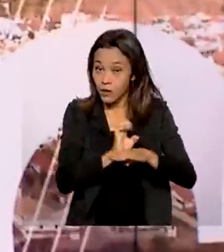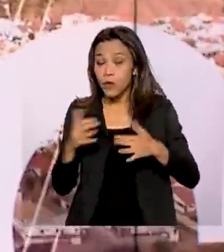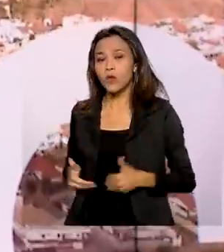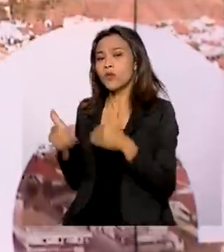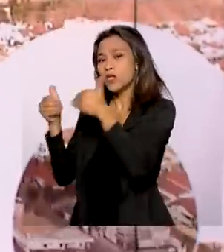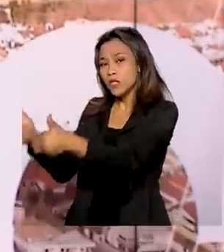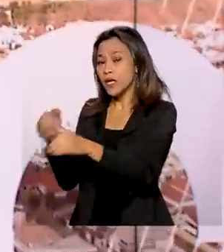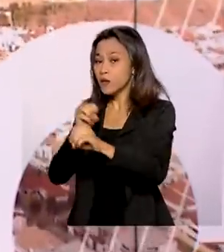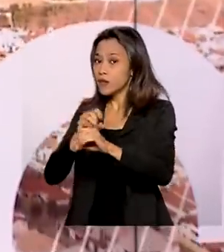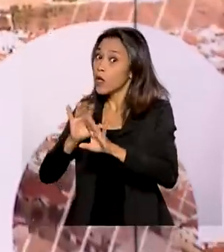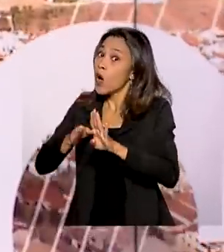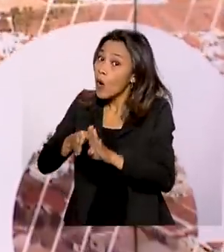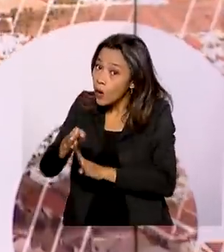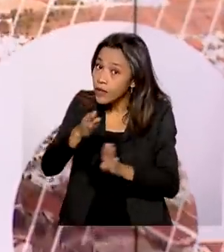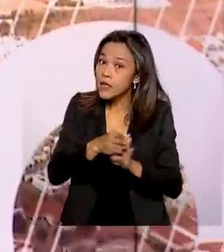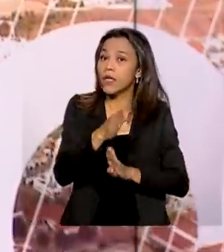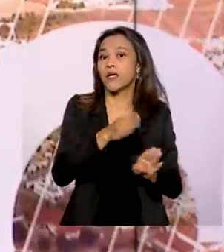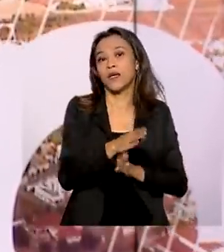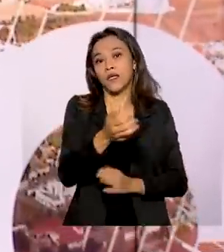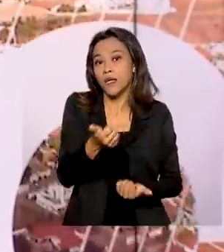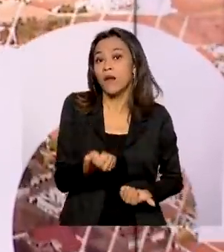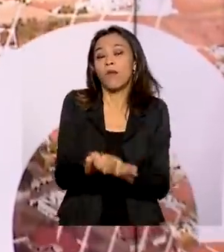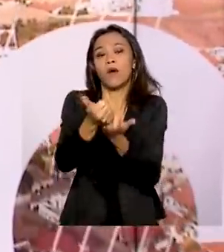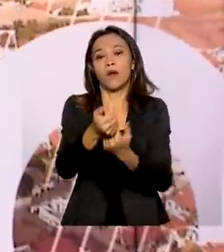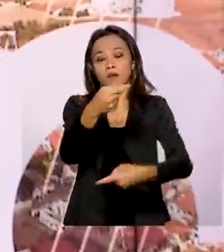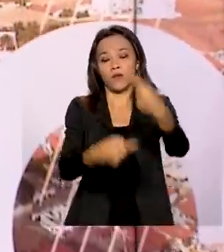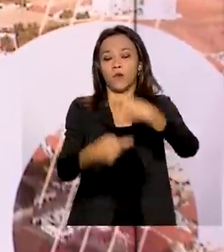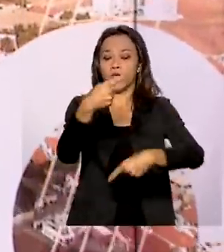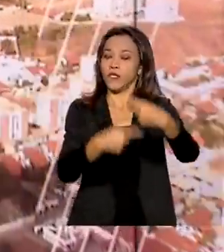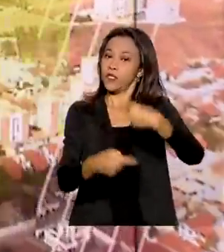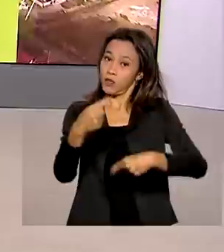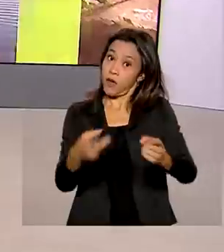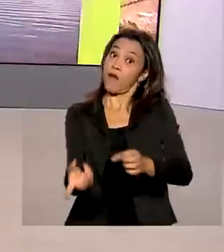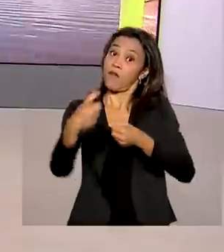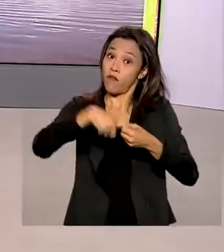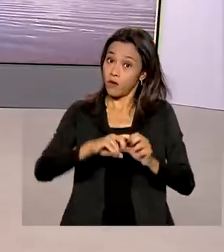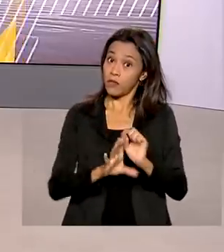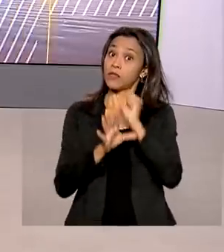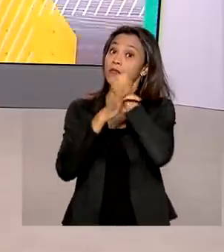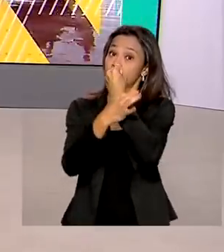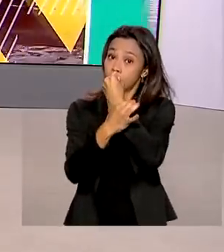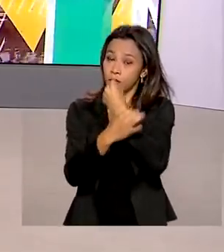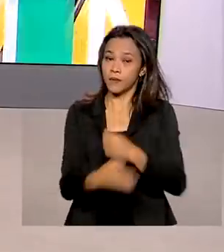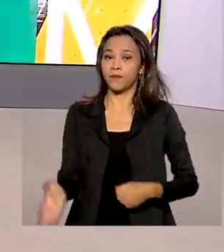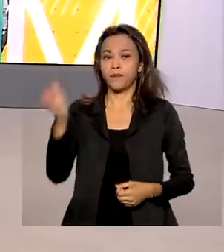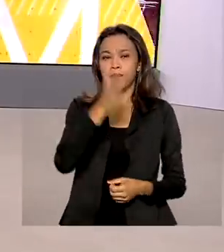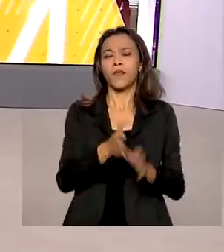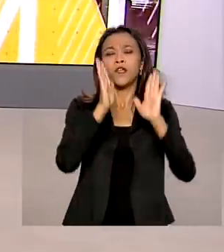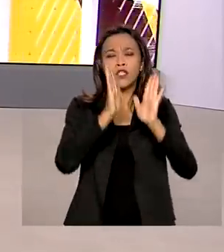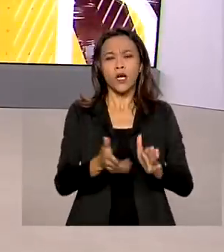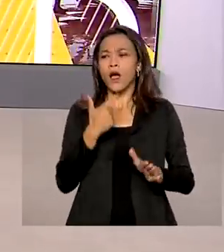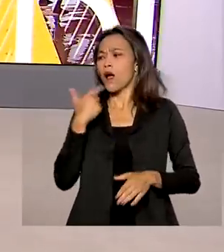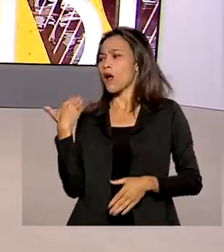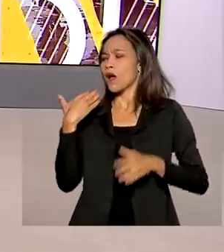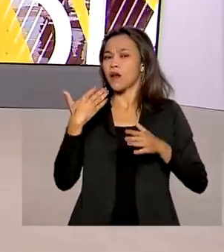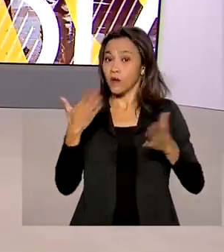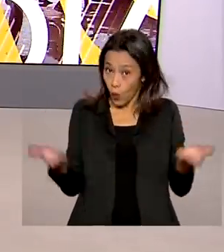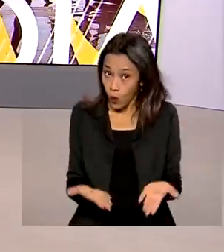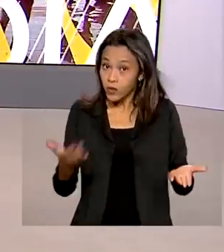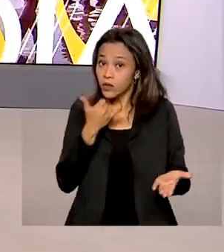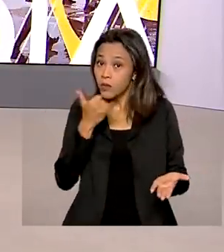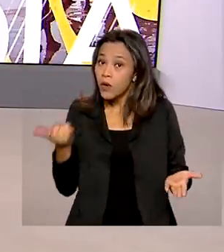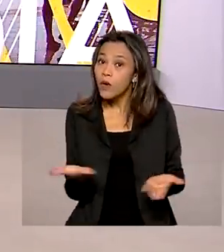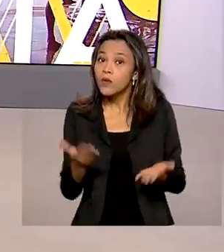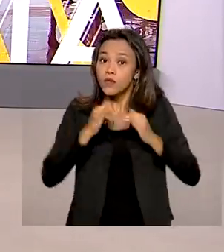Educação orienta e investe em políticas públicas para o retorno seguro. E foi publicada no Diário Oficial da União de hoje a lei que